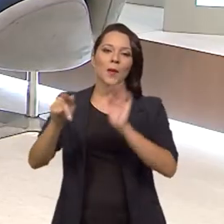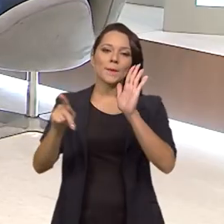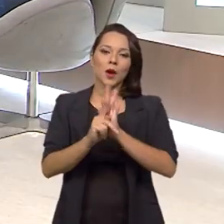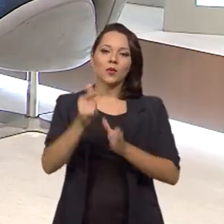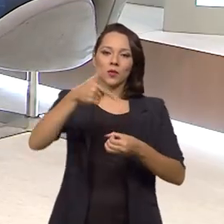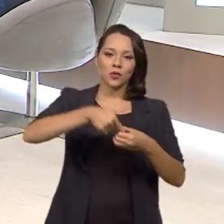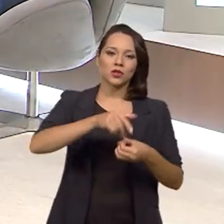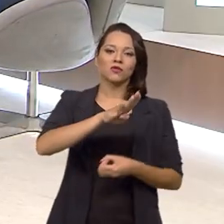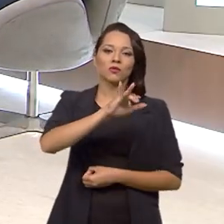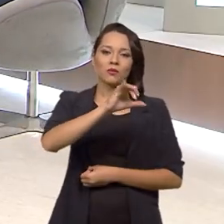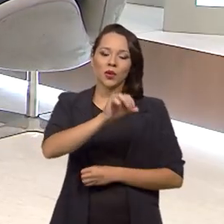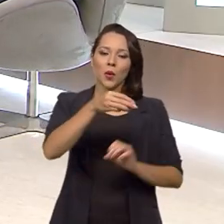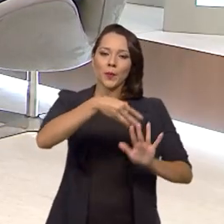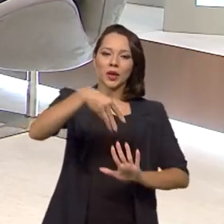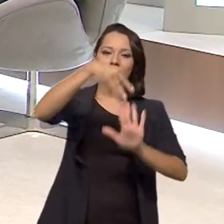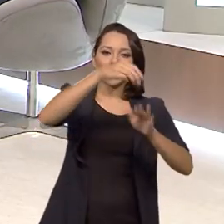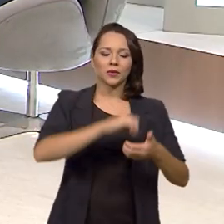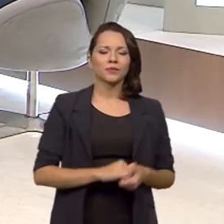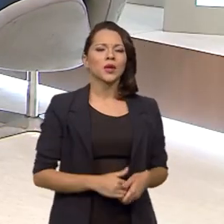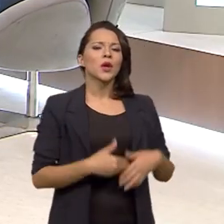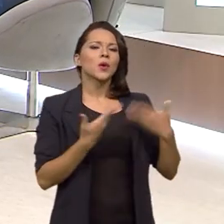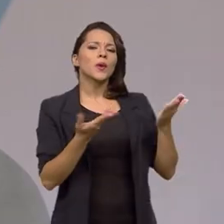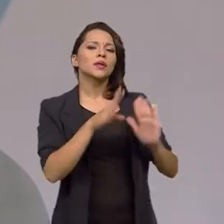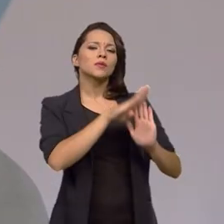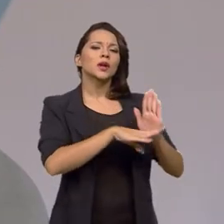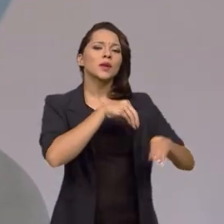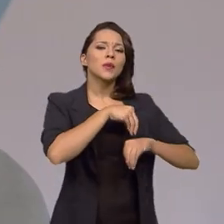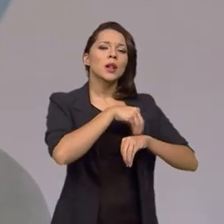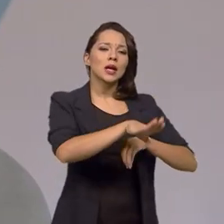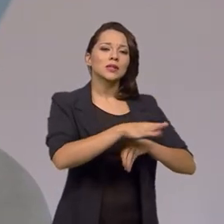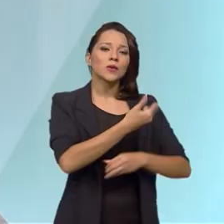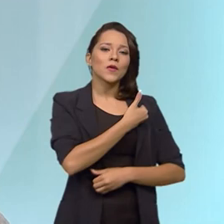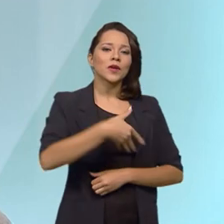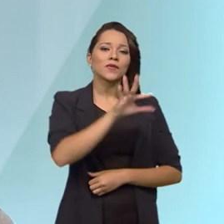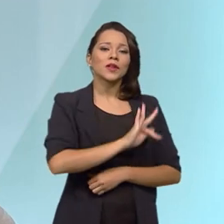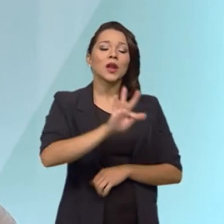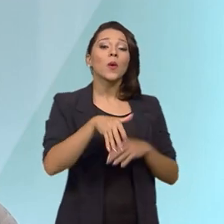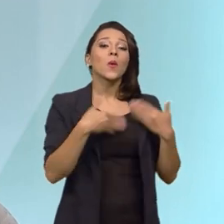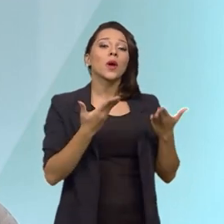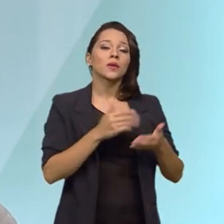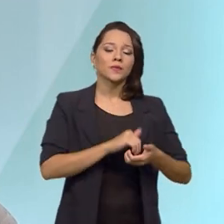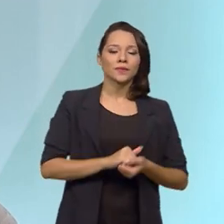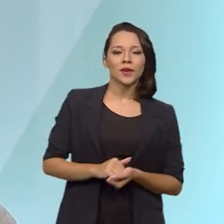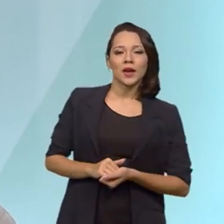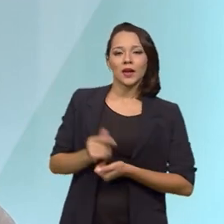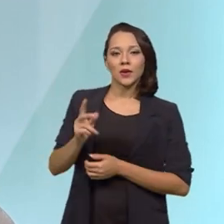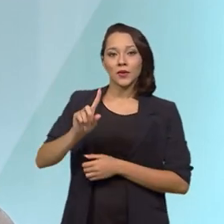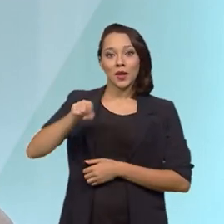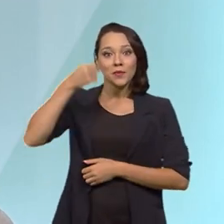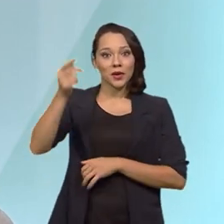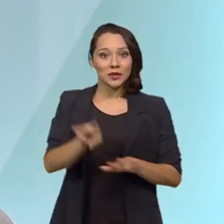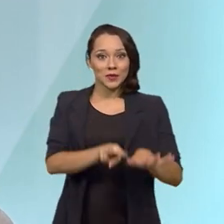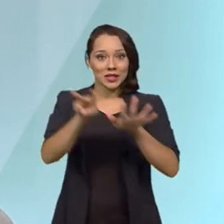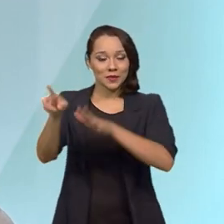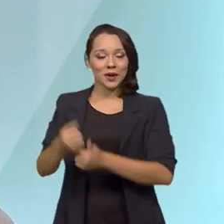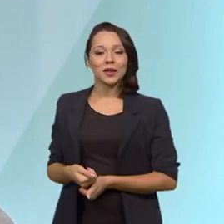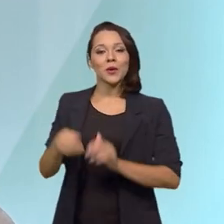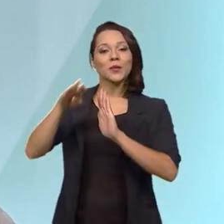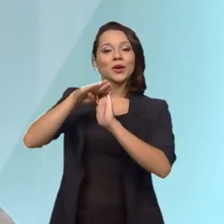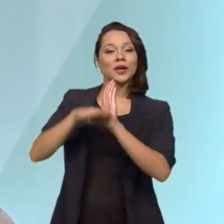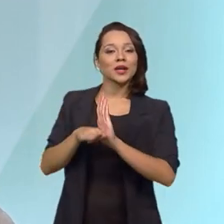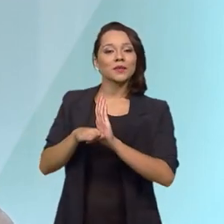O governo federal lança quando esse programa? Quais são as perspectivas? O governo federal deve lançar na próxima semana uma